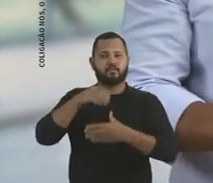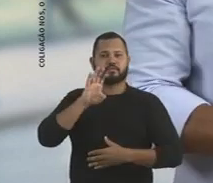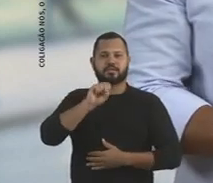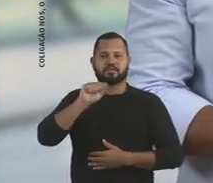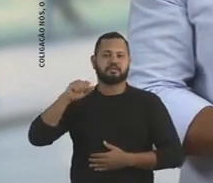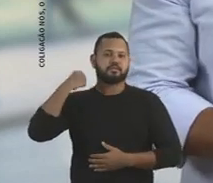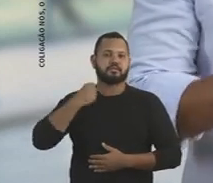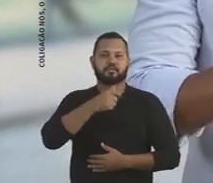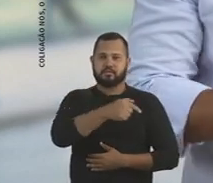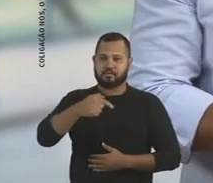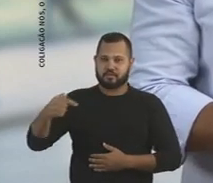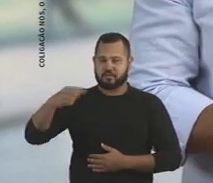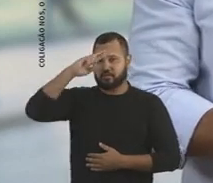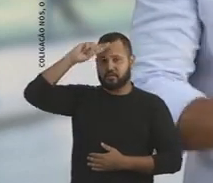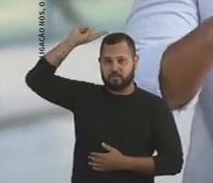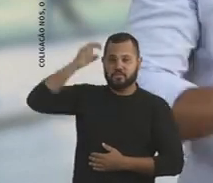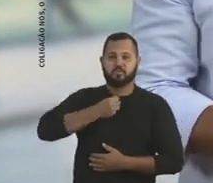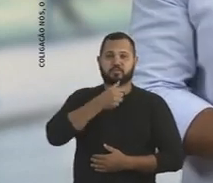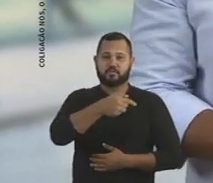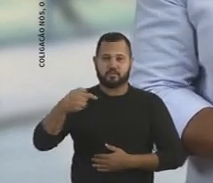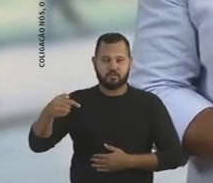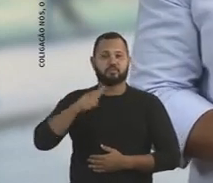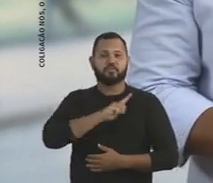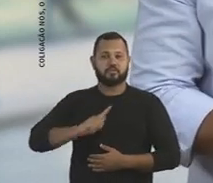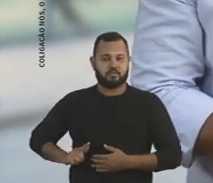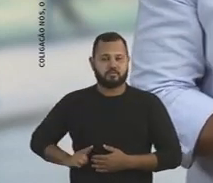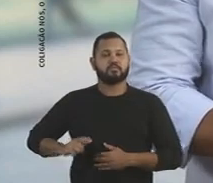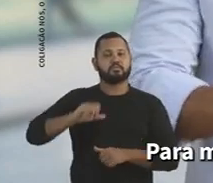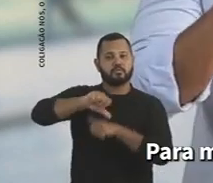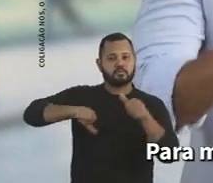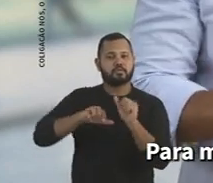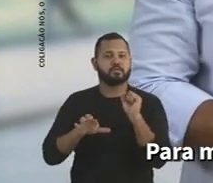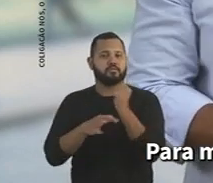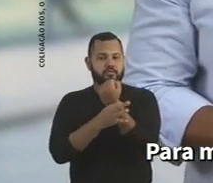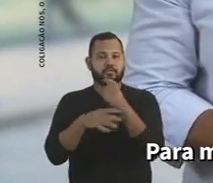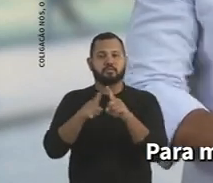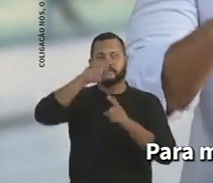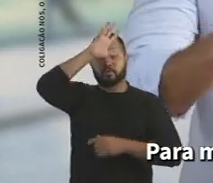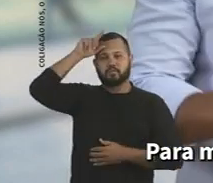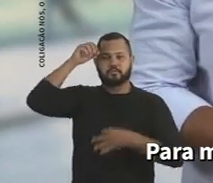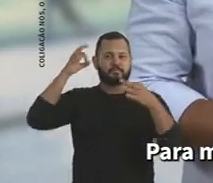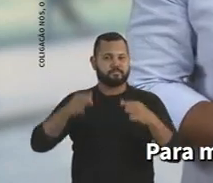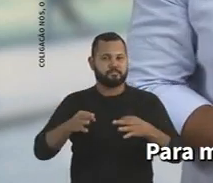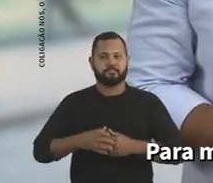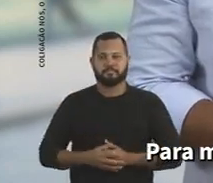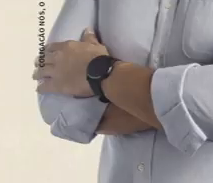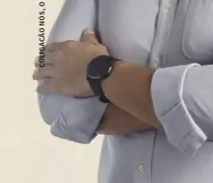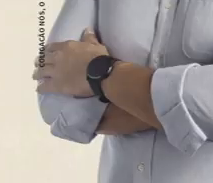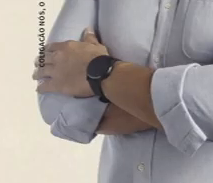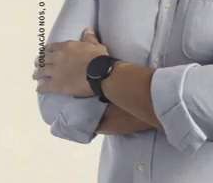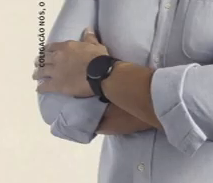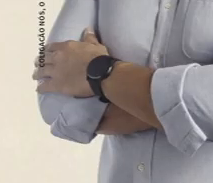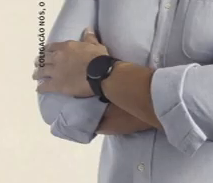Vote Bessa, senador 777 e Ricardo Nicolau 77, governador, para mudar a segurança e o Amazonas de verdade.